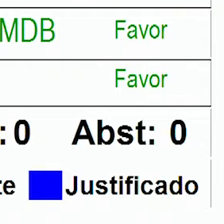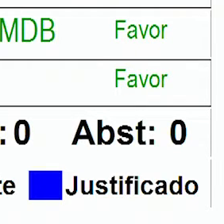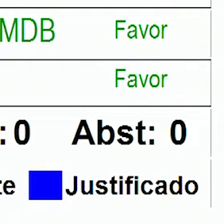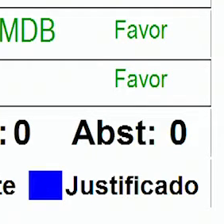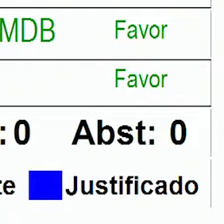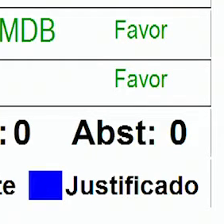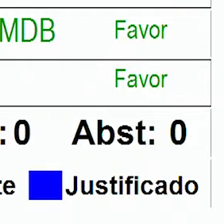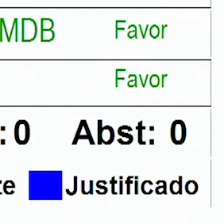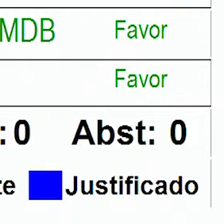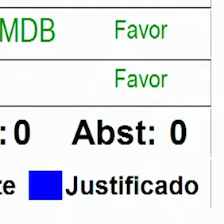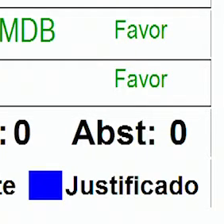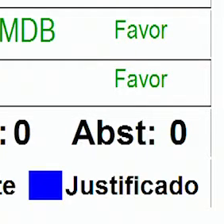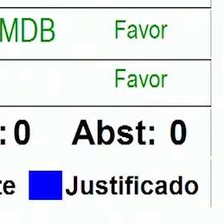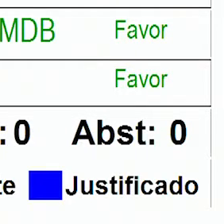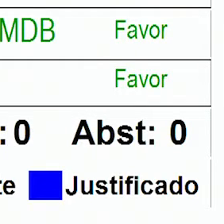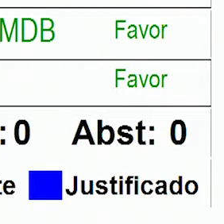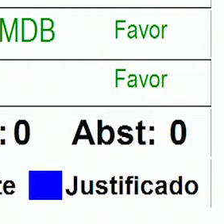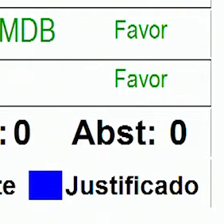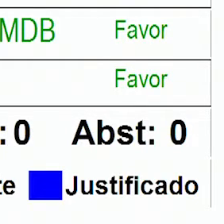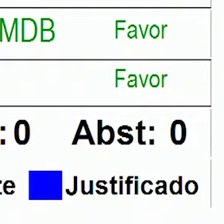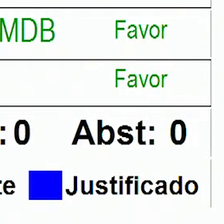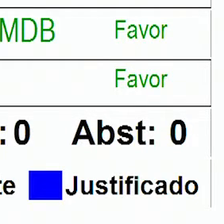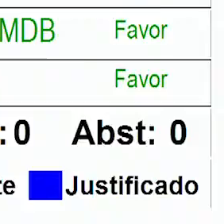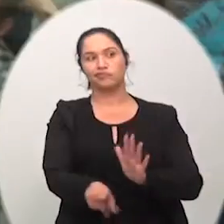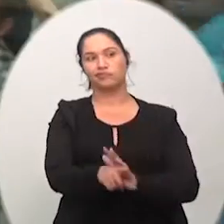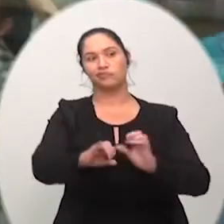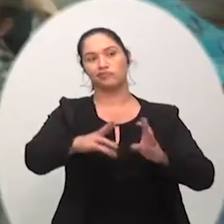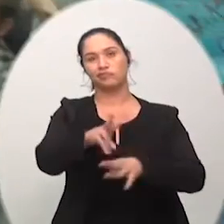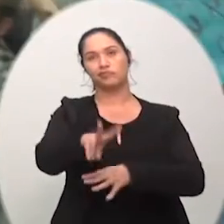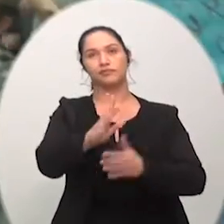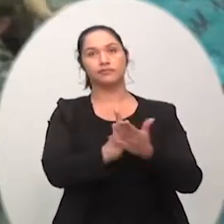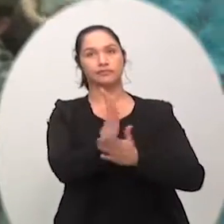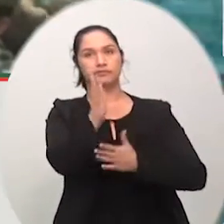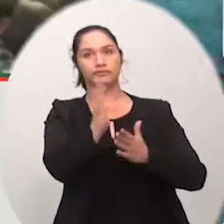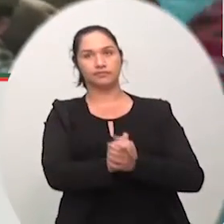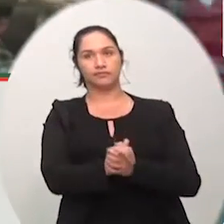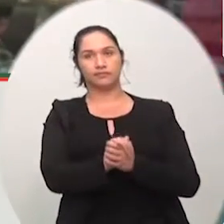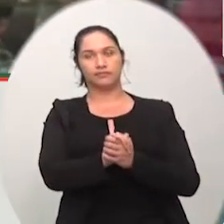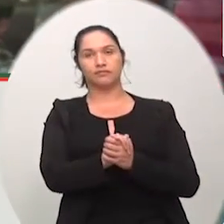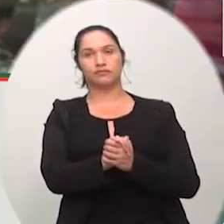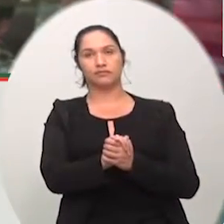liberada a votação no painel o projeto foi aprovado por unanimidade